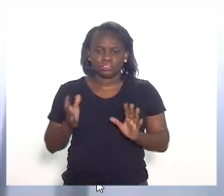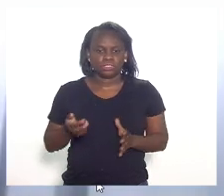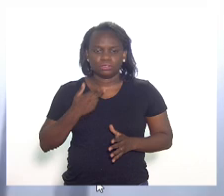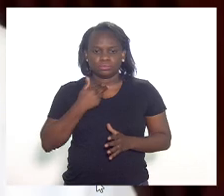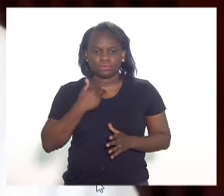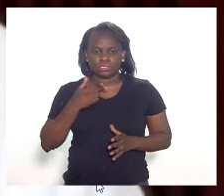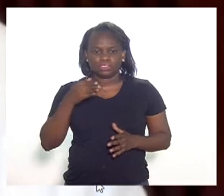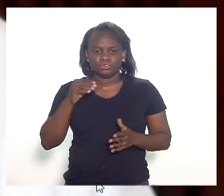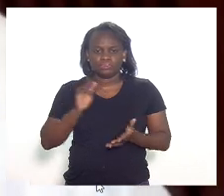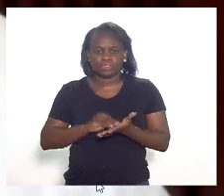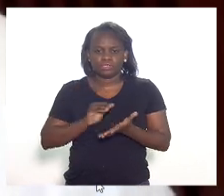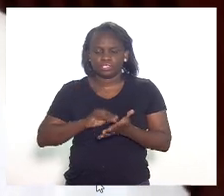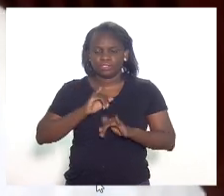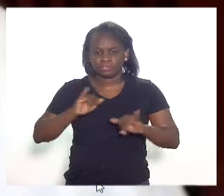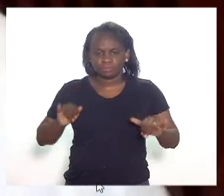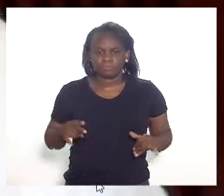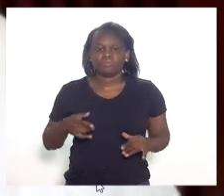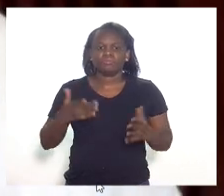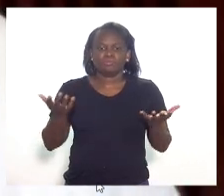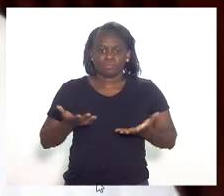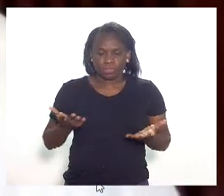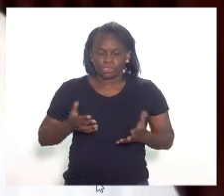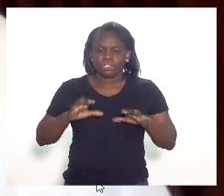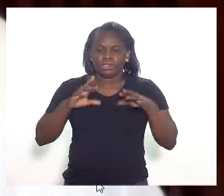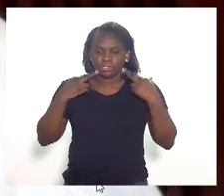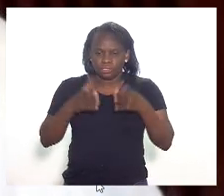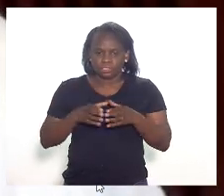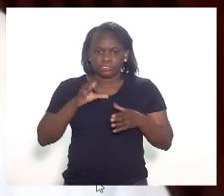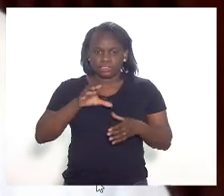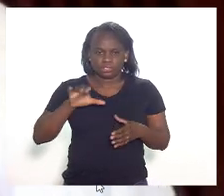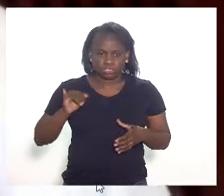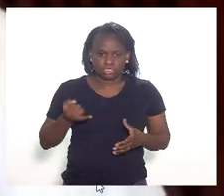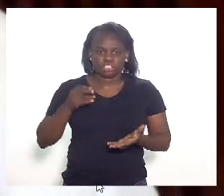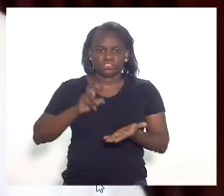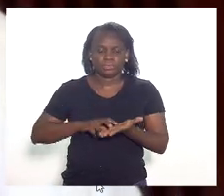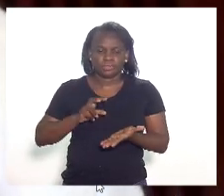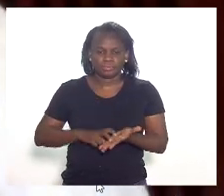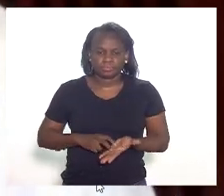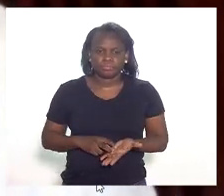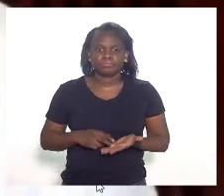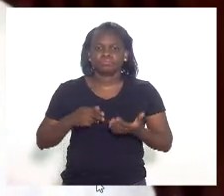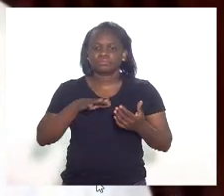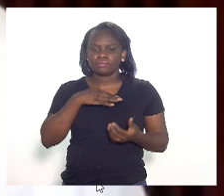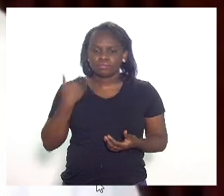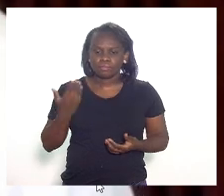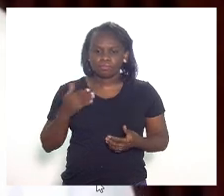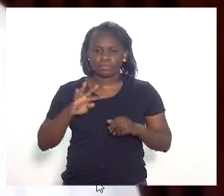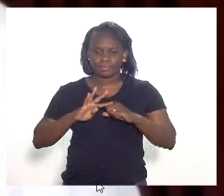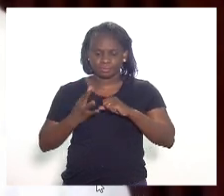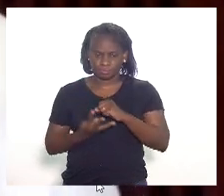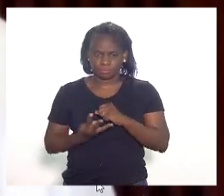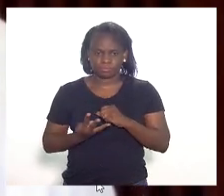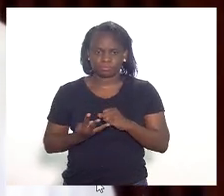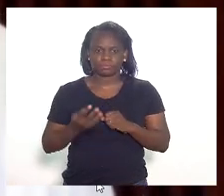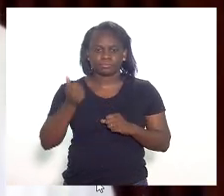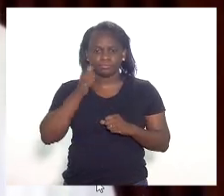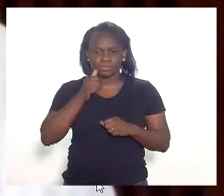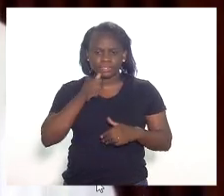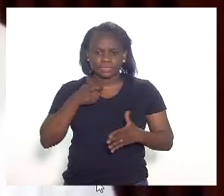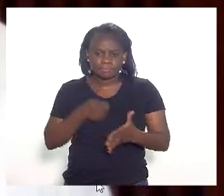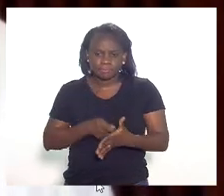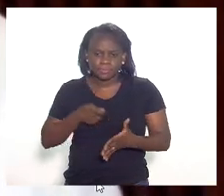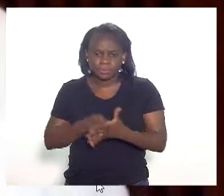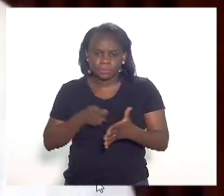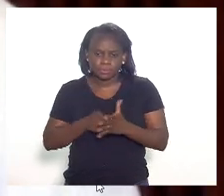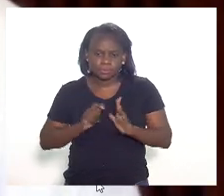deixar de fazer esse registro. Eu fiz hoje na CCJ pela manhã. Faleceu de Covid, uma militante